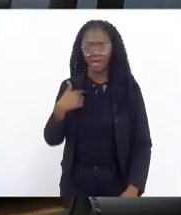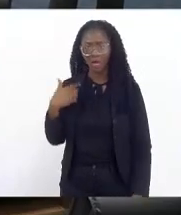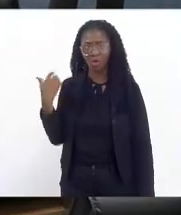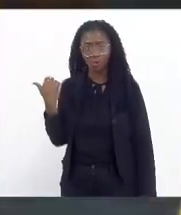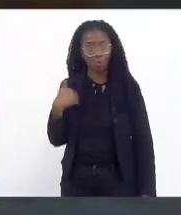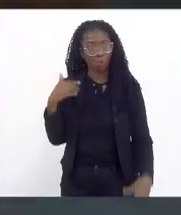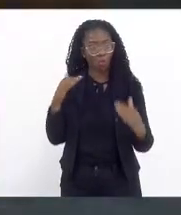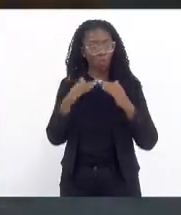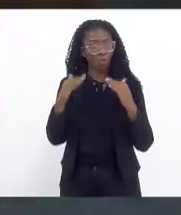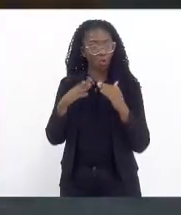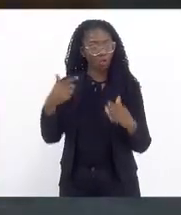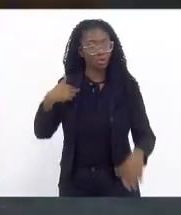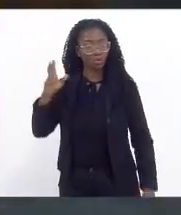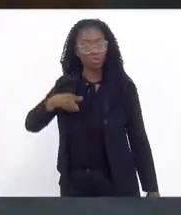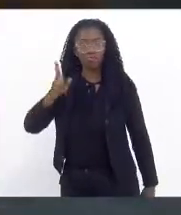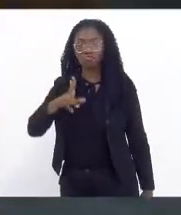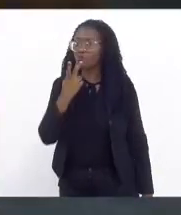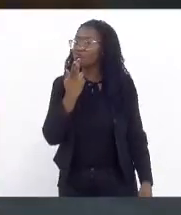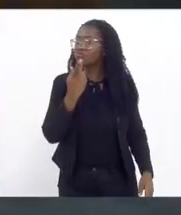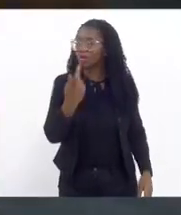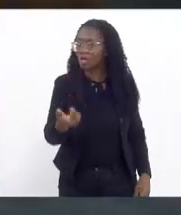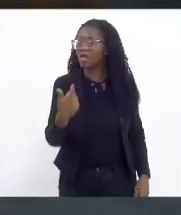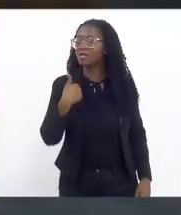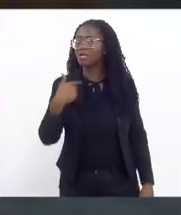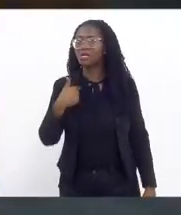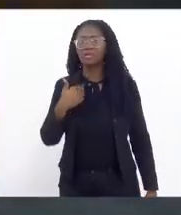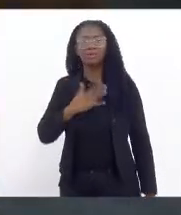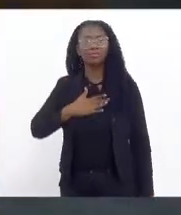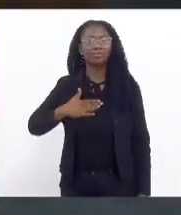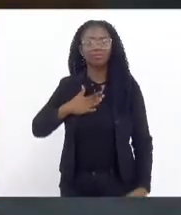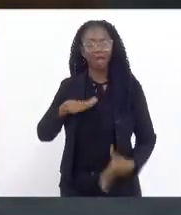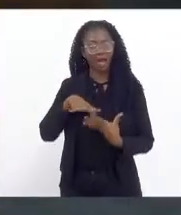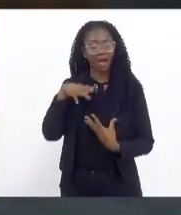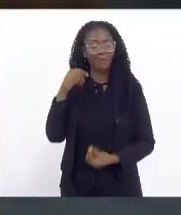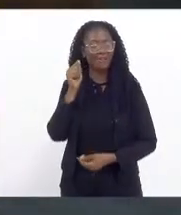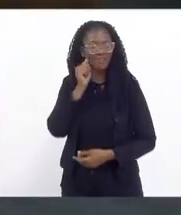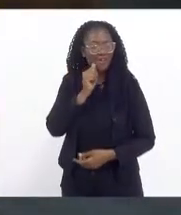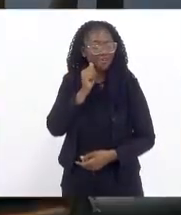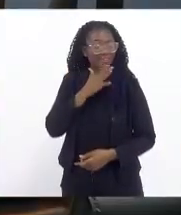continuo a afirmar que eu tenho uma alma feminina